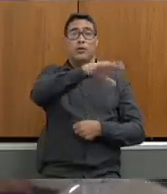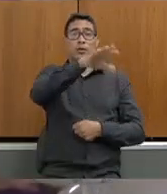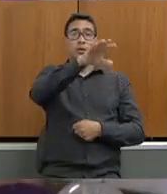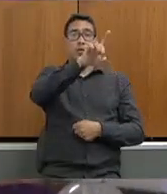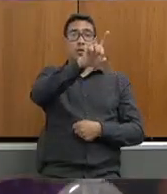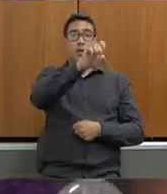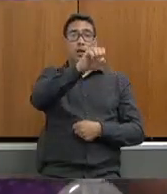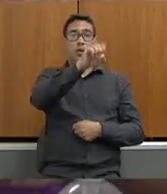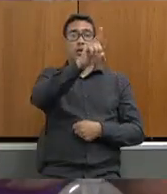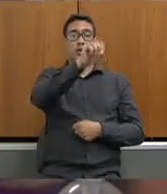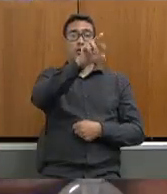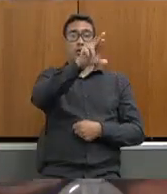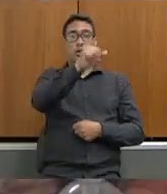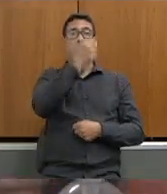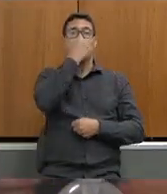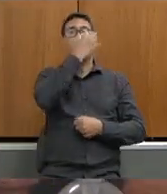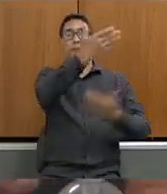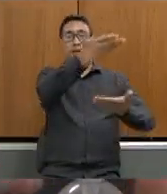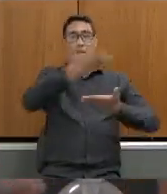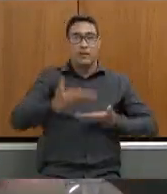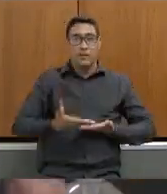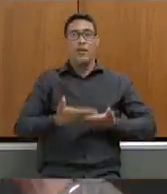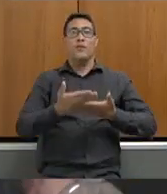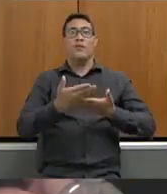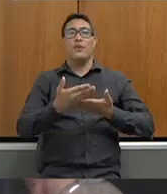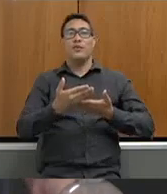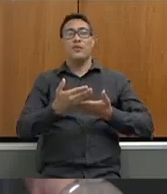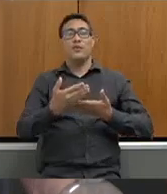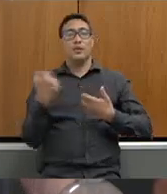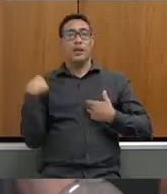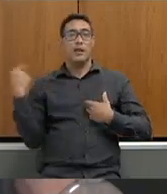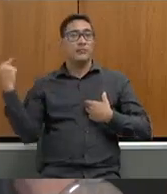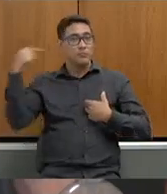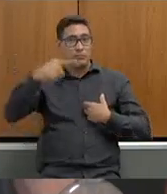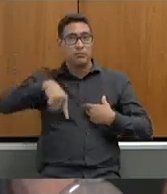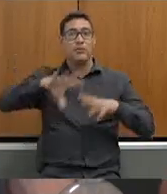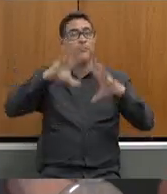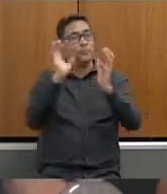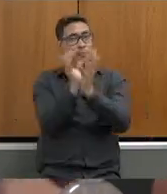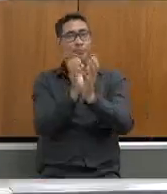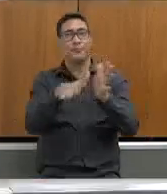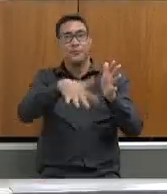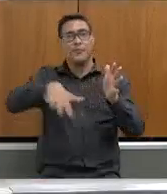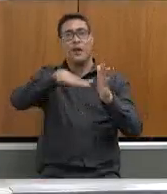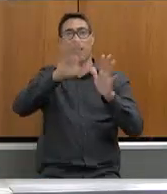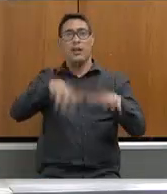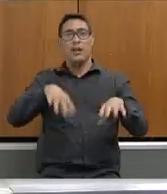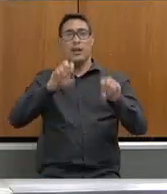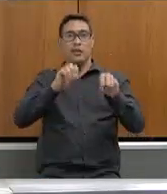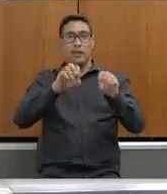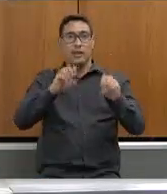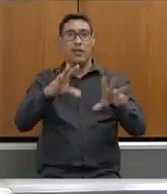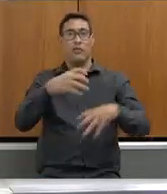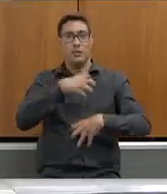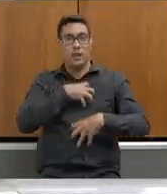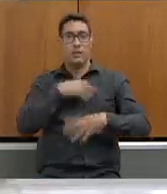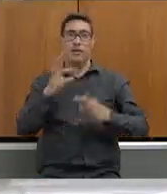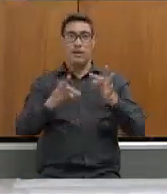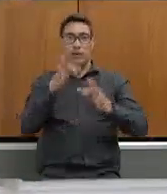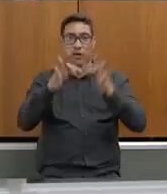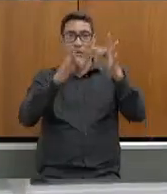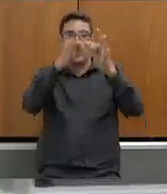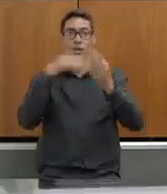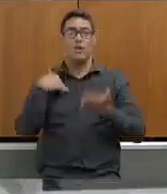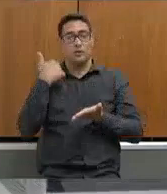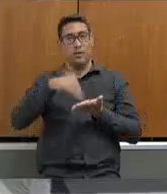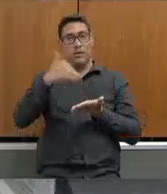conosco gentileza sejam bem-vindos vocês estão pegando aqui uma atividade da comissão de educação ciência e tecnologia secretário de estado da educação